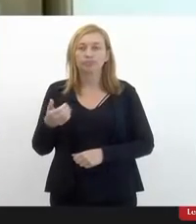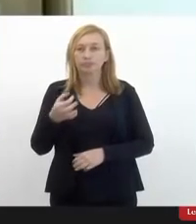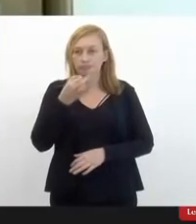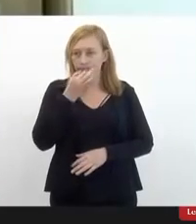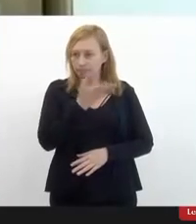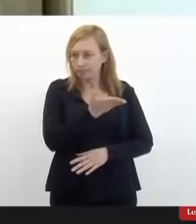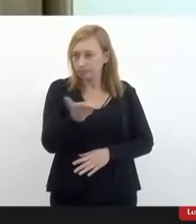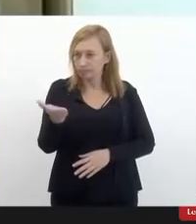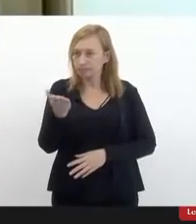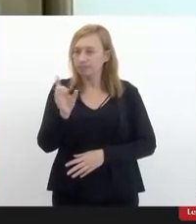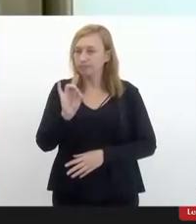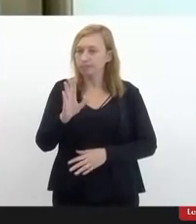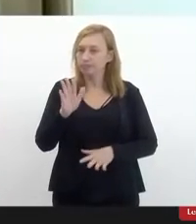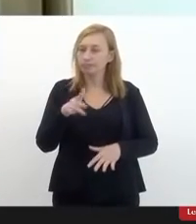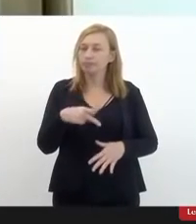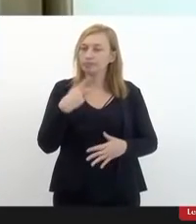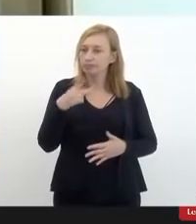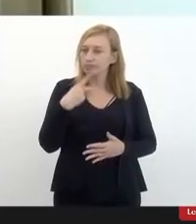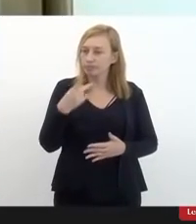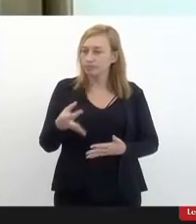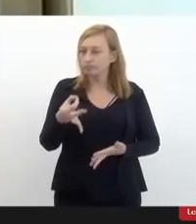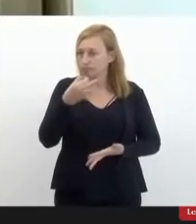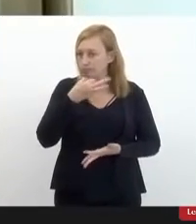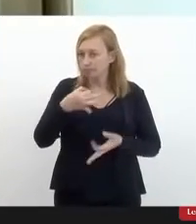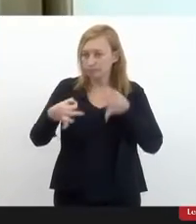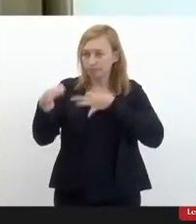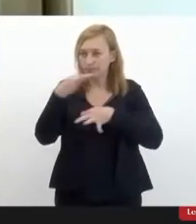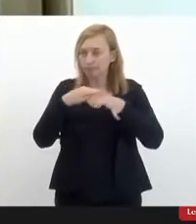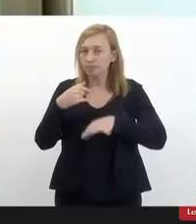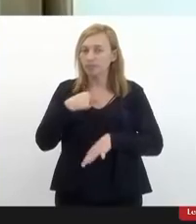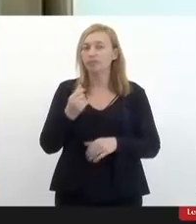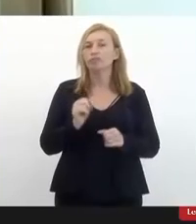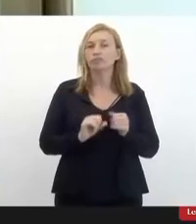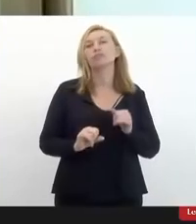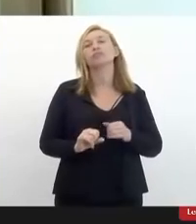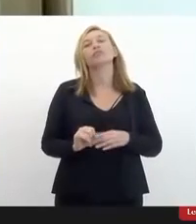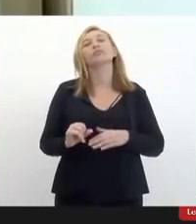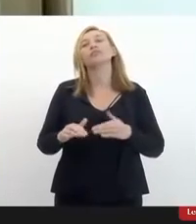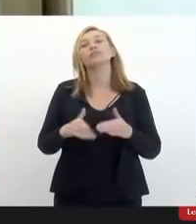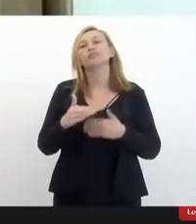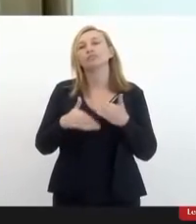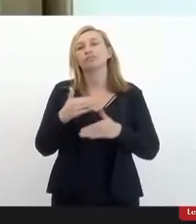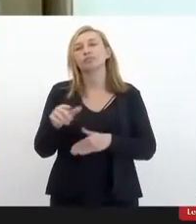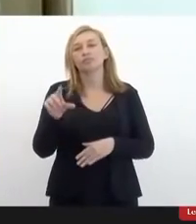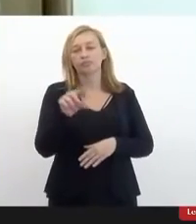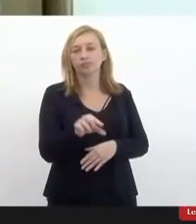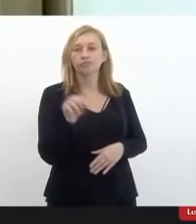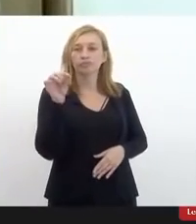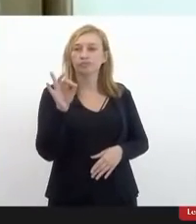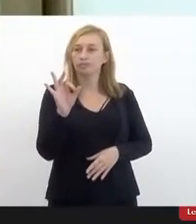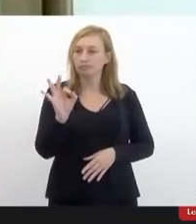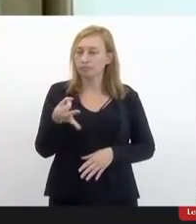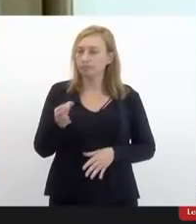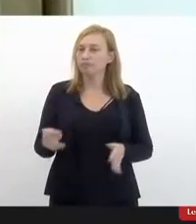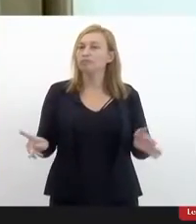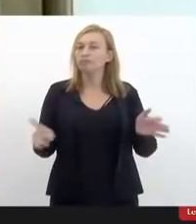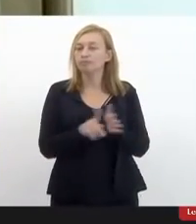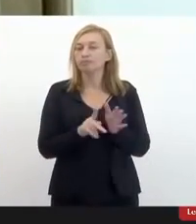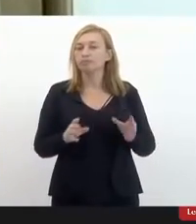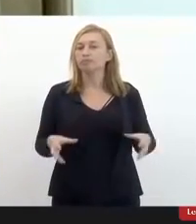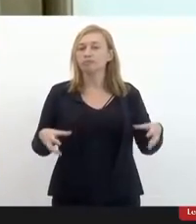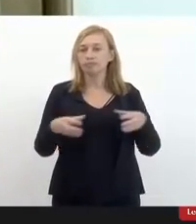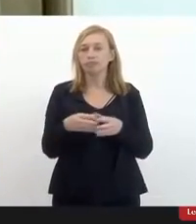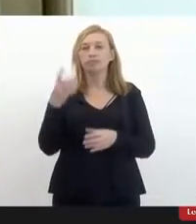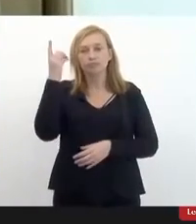é só uma manifestação opinativa que eu vou fazer. O processo decisório é, obviamente, do parlamento.